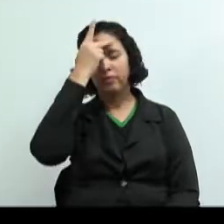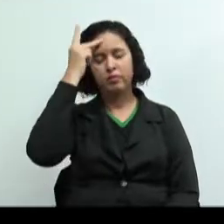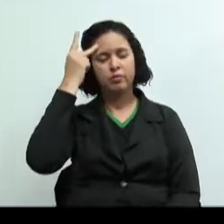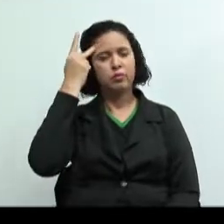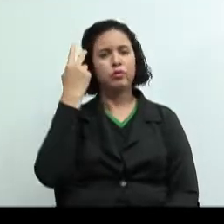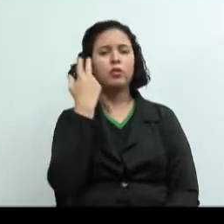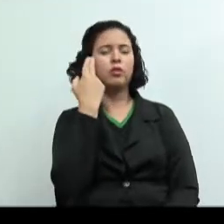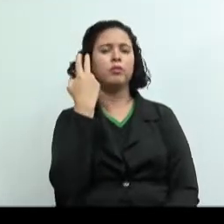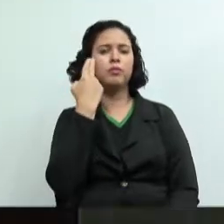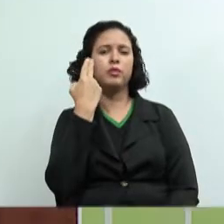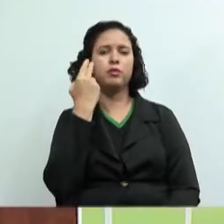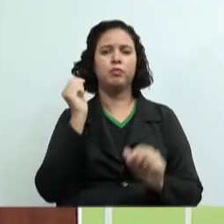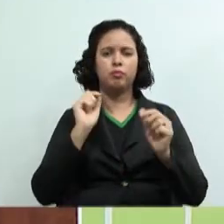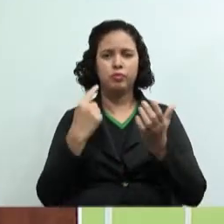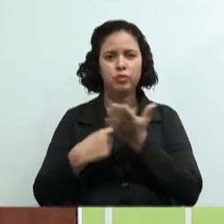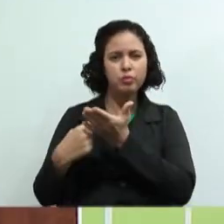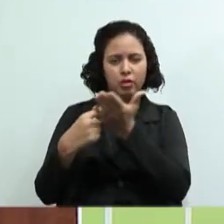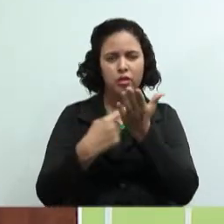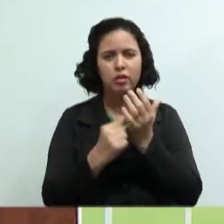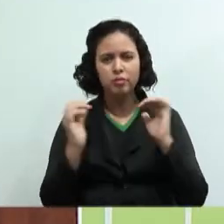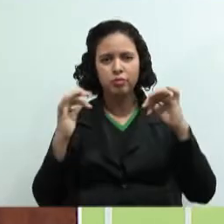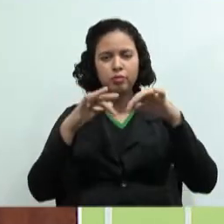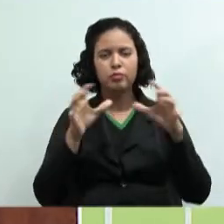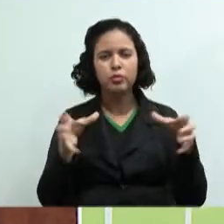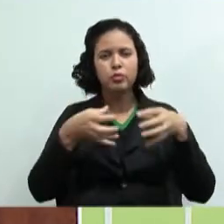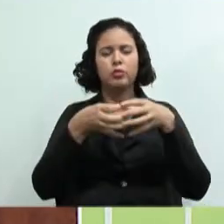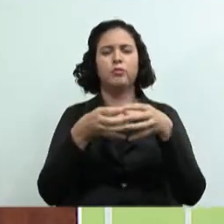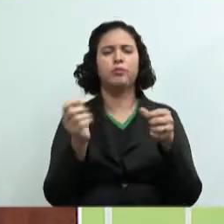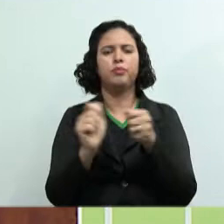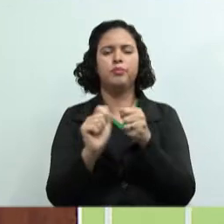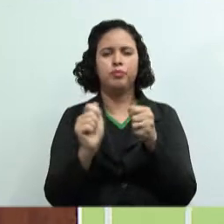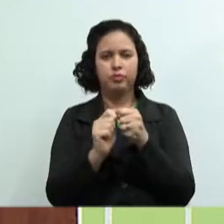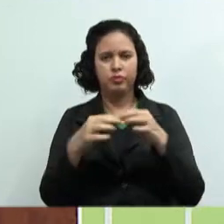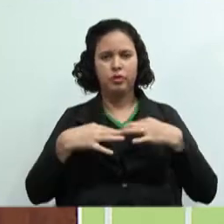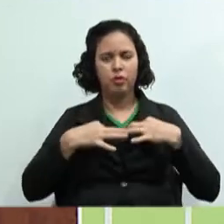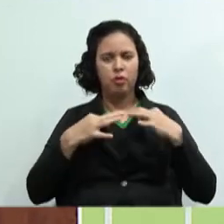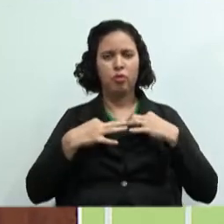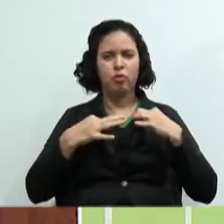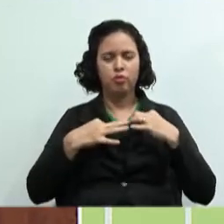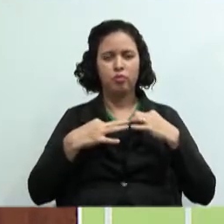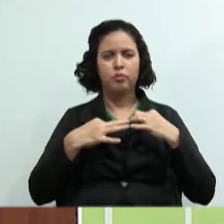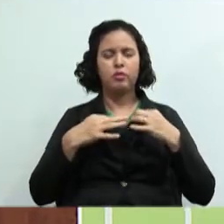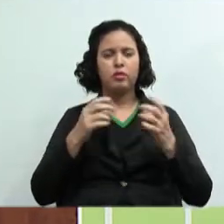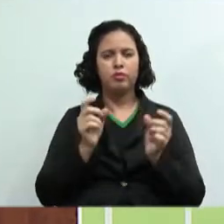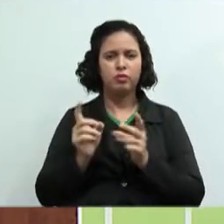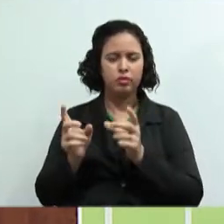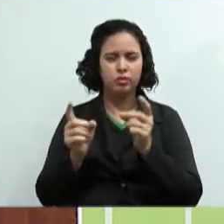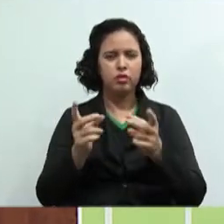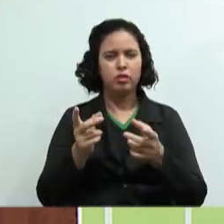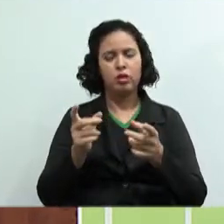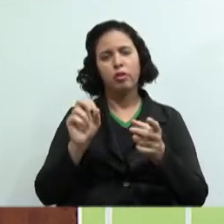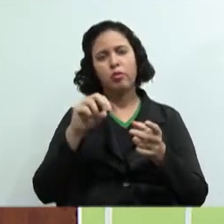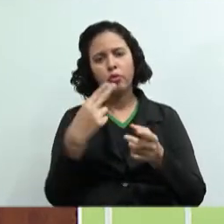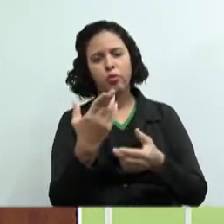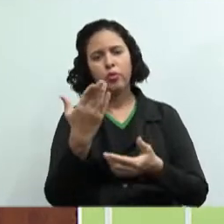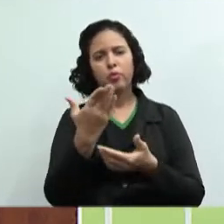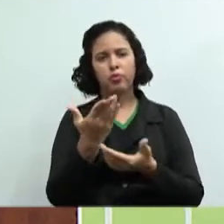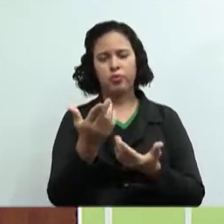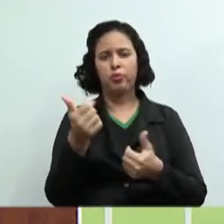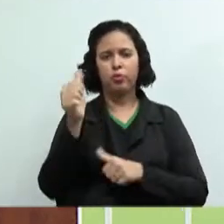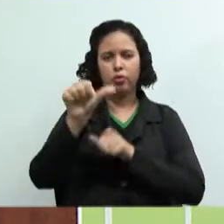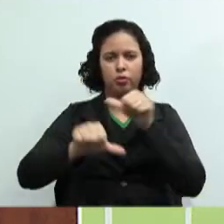alguns produtos e o excedente era feito o quê? O excedente era trocado com outros povos, com outras